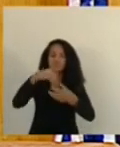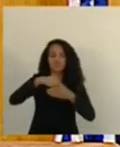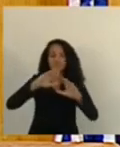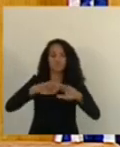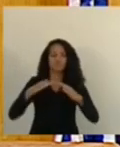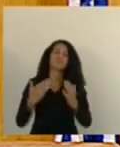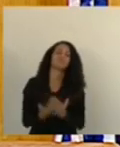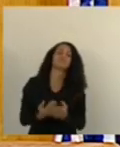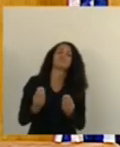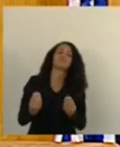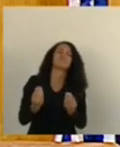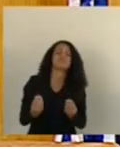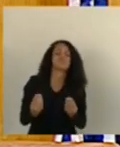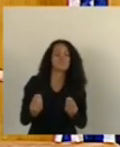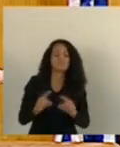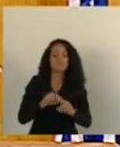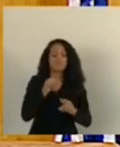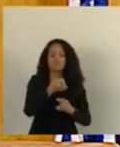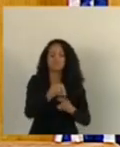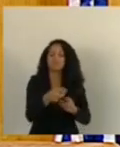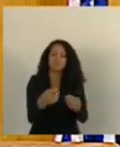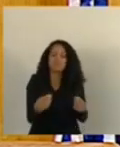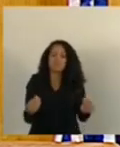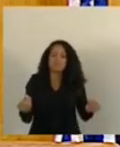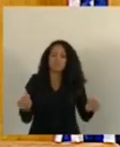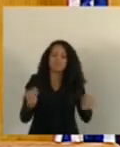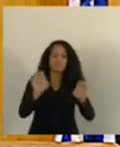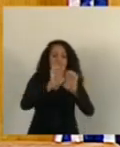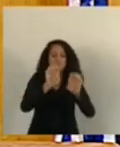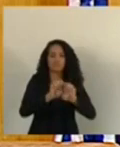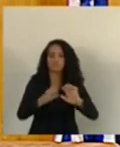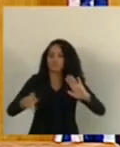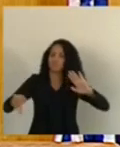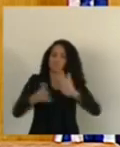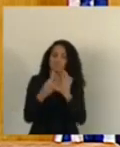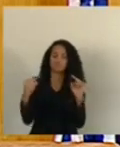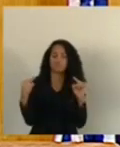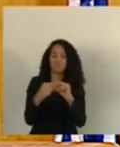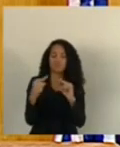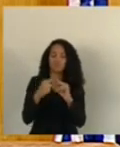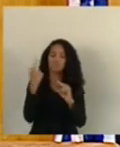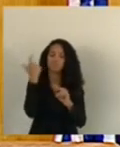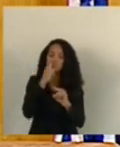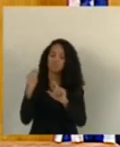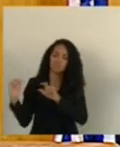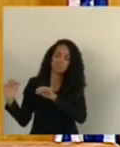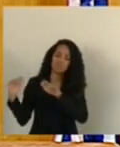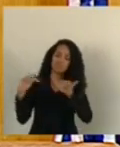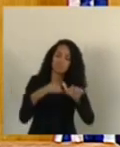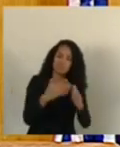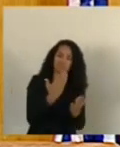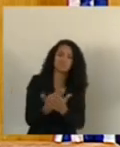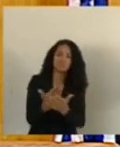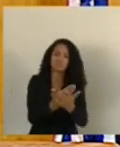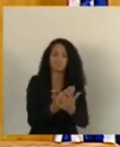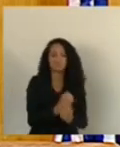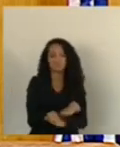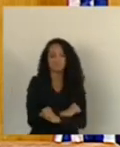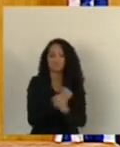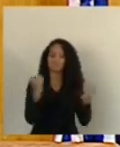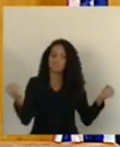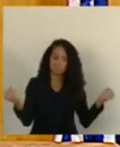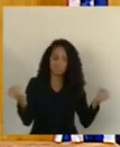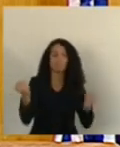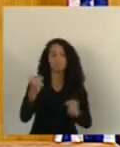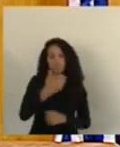escola, sendo que a escola não tem condições físicas e de estrutura para isso. Então, é urgente que o governo